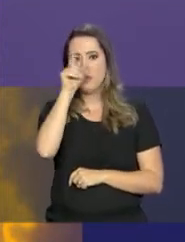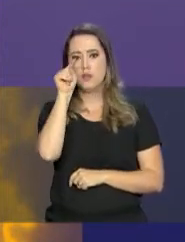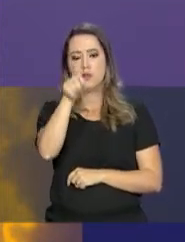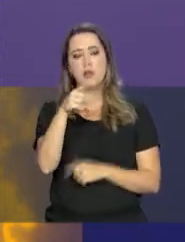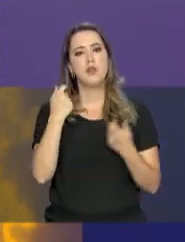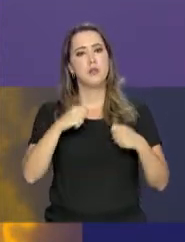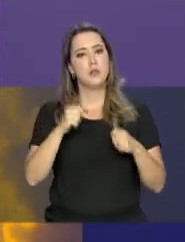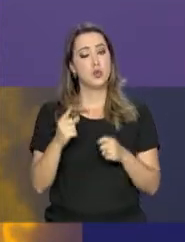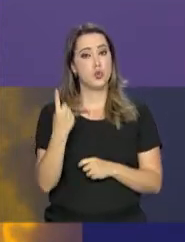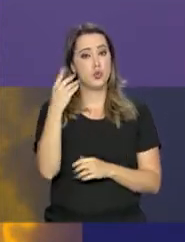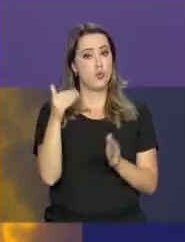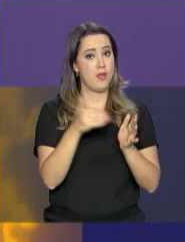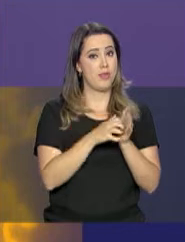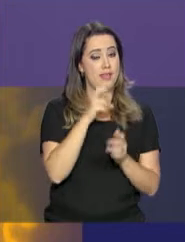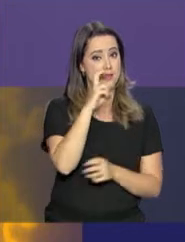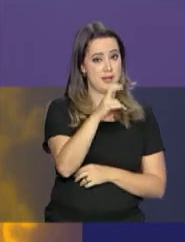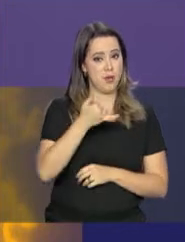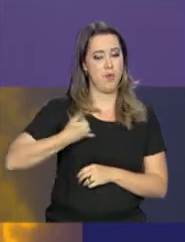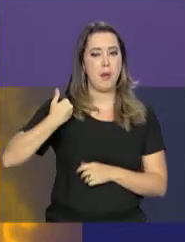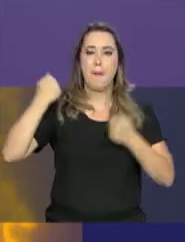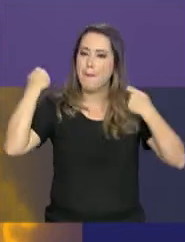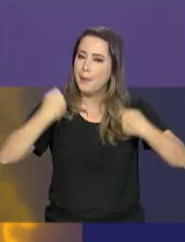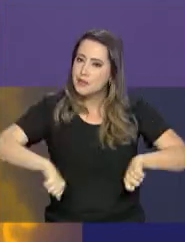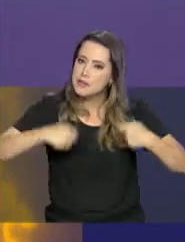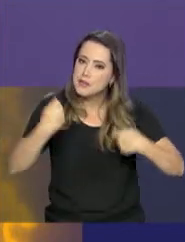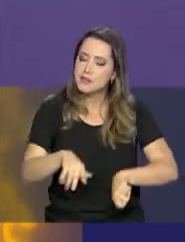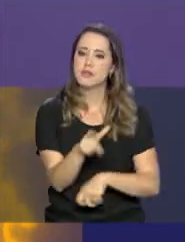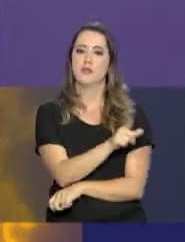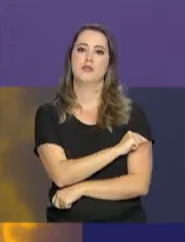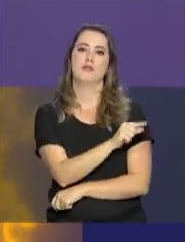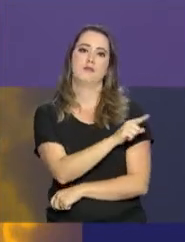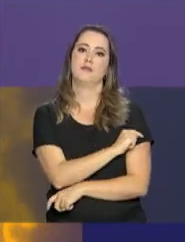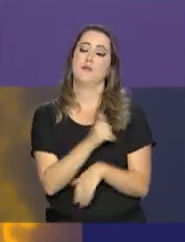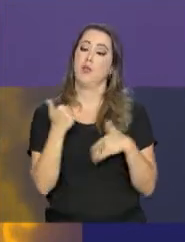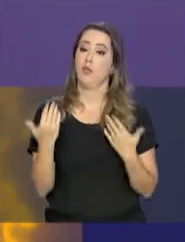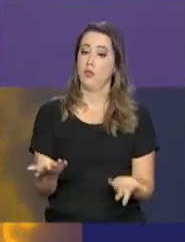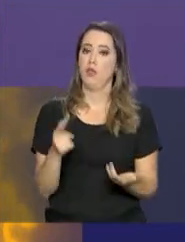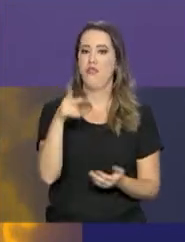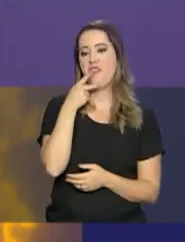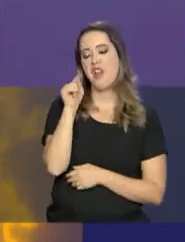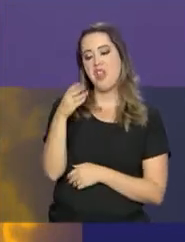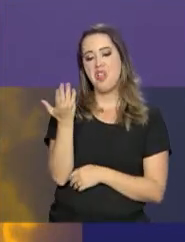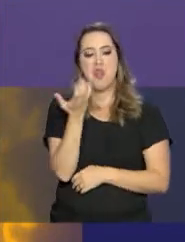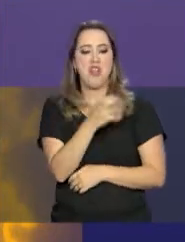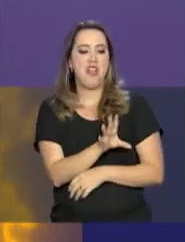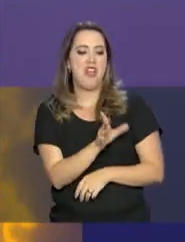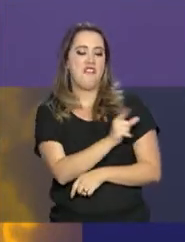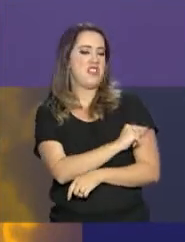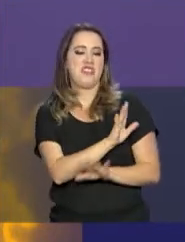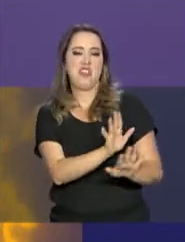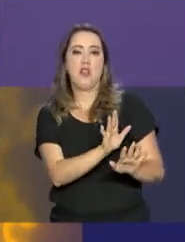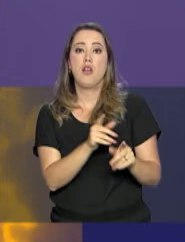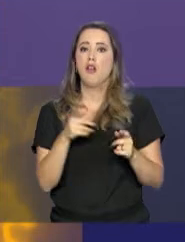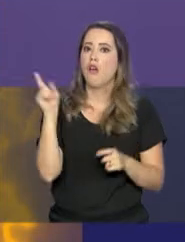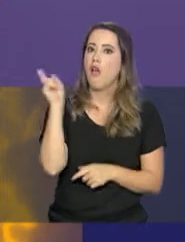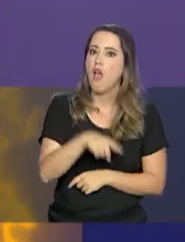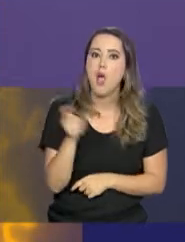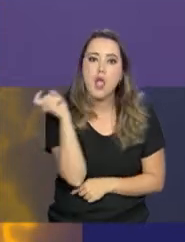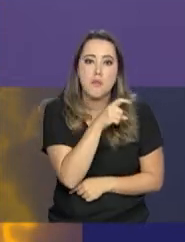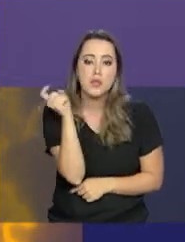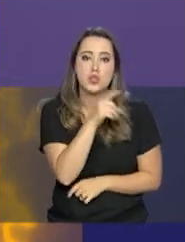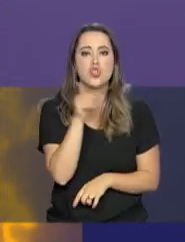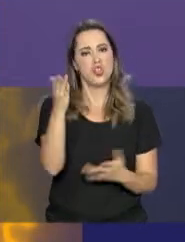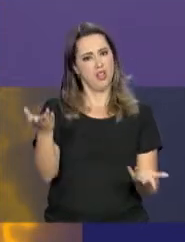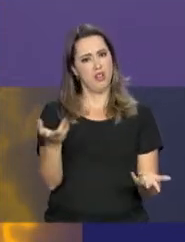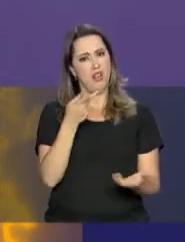até no máximo 5 anos de idade, que tem que ser vacinado. Então, olha, esse papo de dizer, não, não precisa vacinar não, é uma mentira. Quem